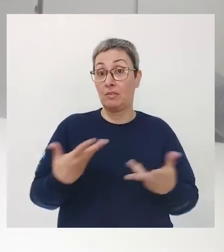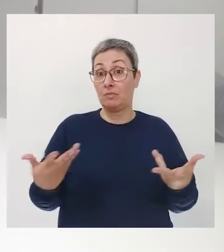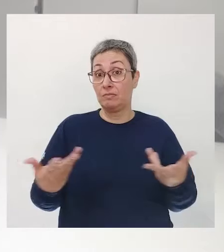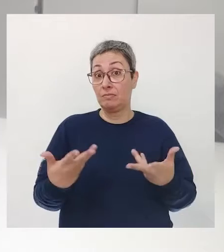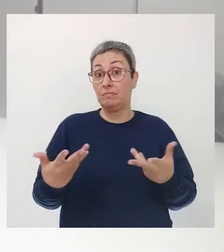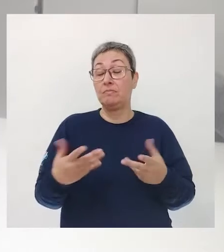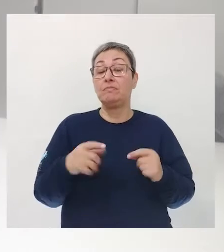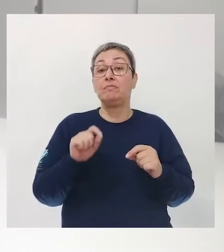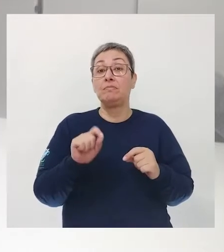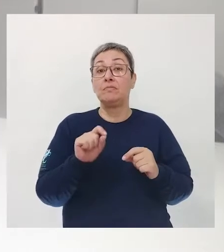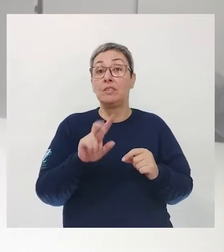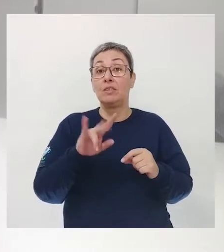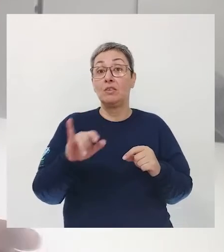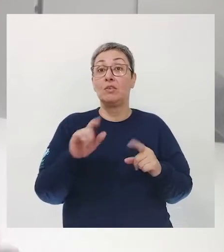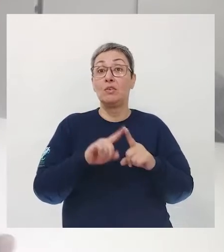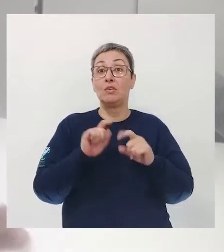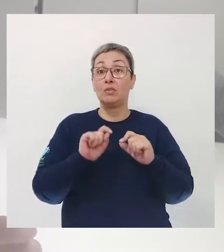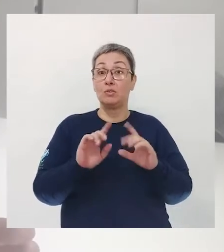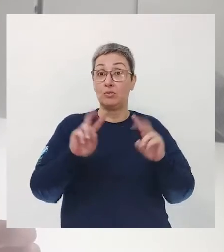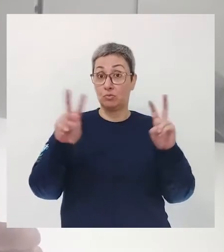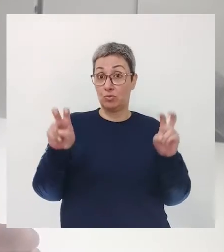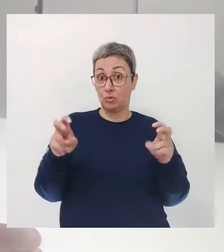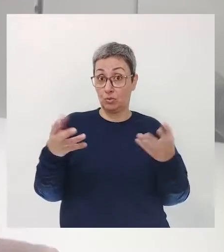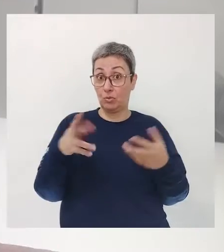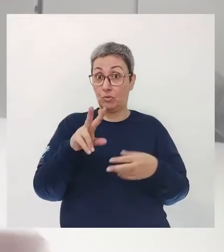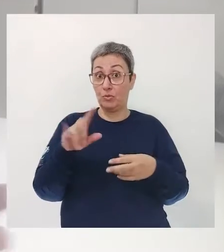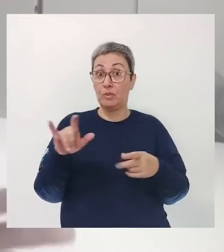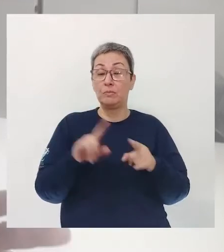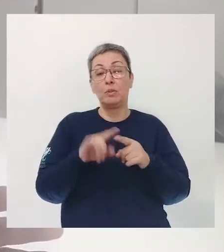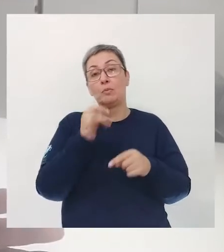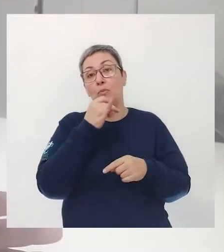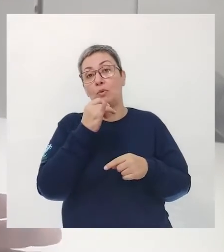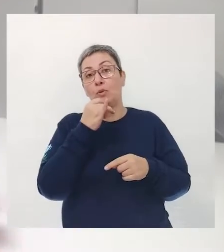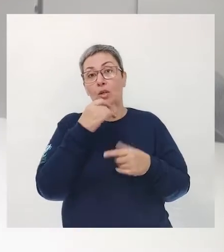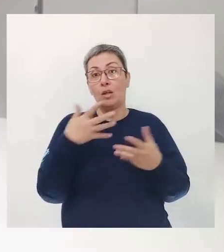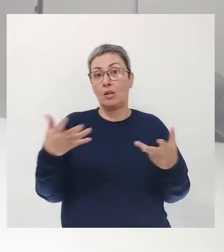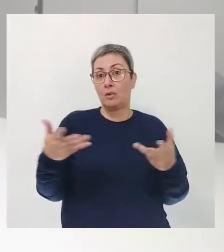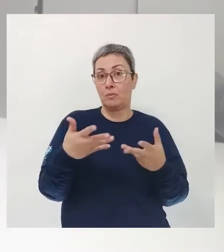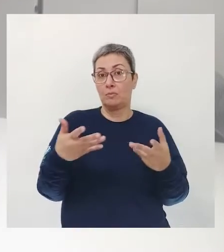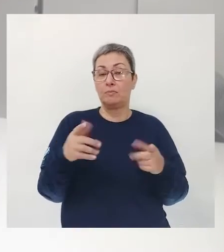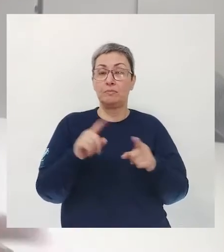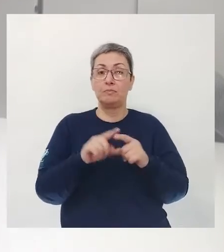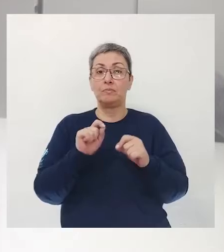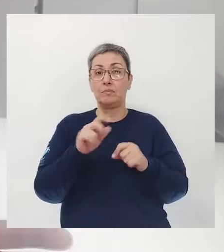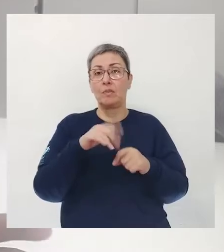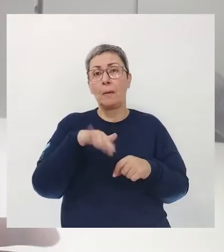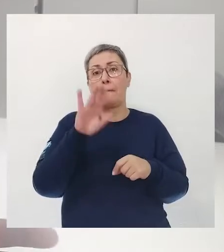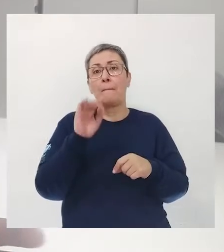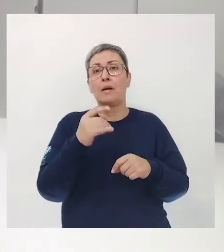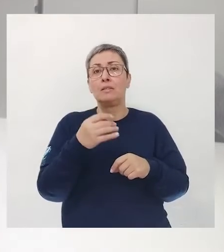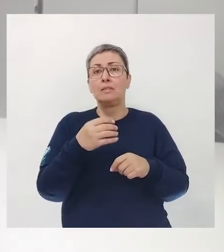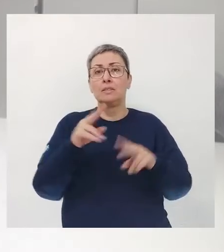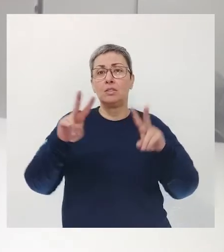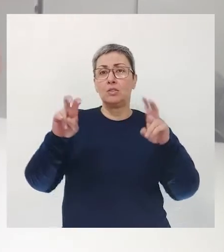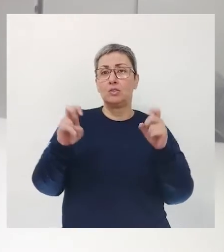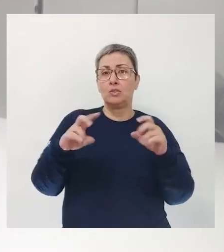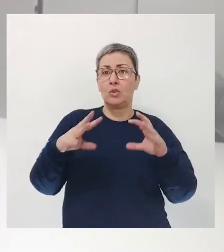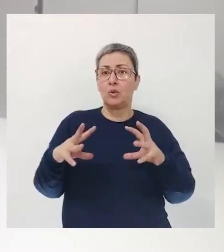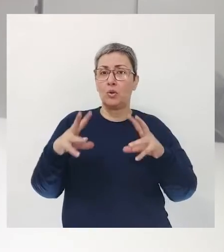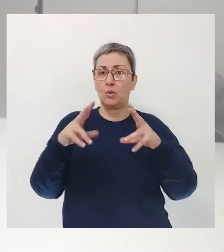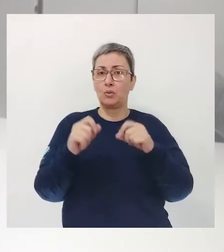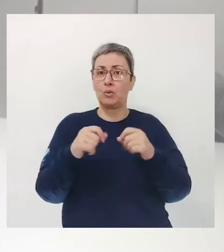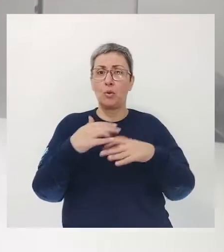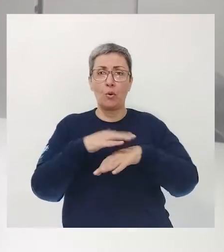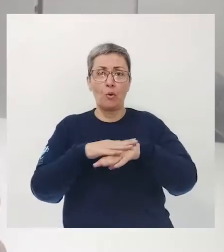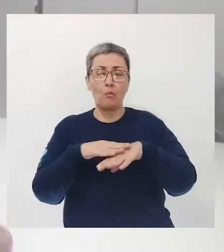vivendo Este será o assunto Ok? Por exemplo Hoje Acho que um dos maiores assuntos Que